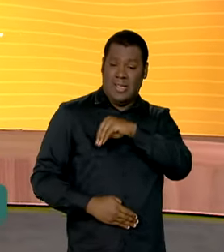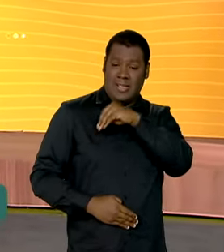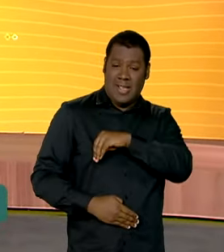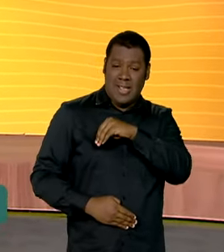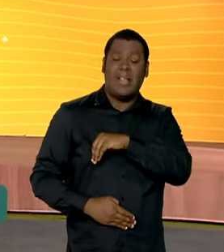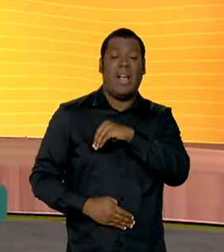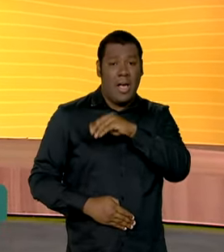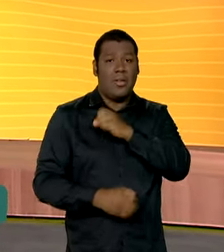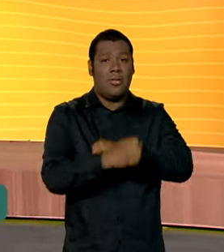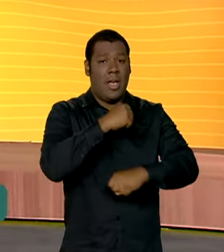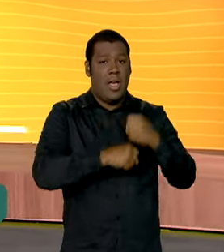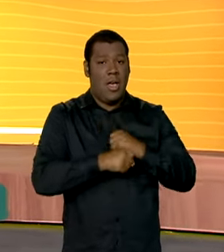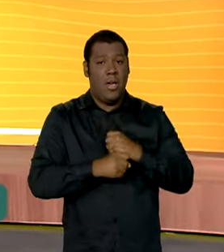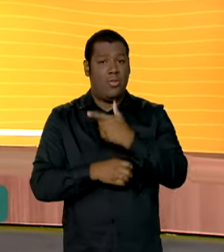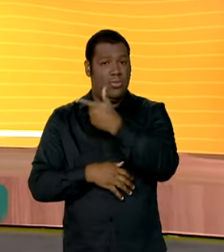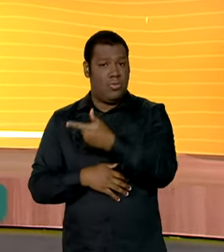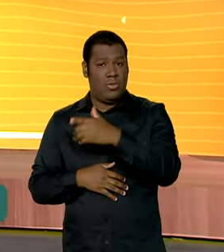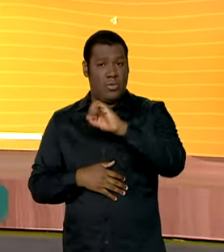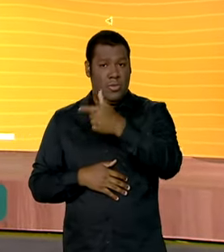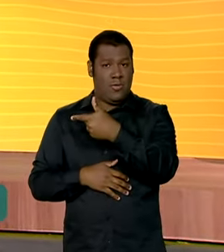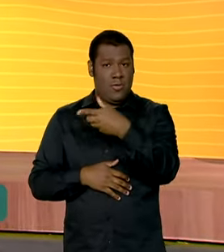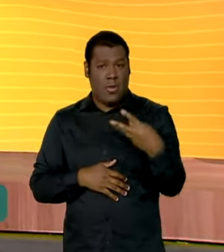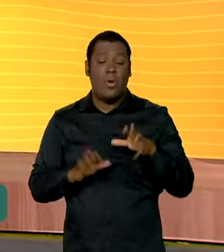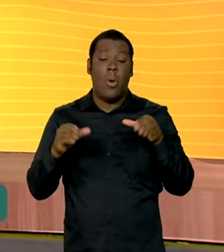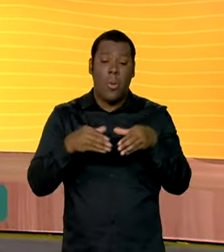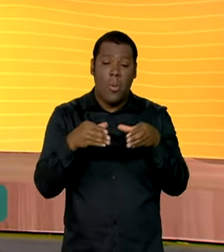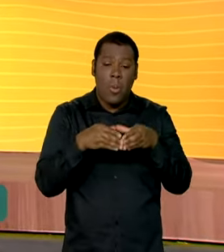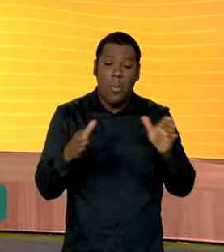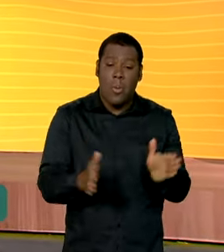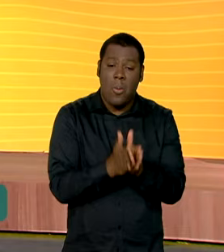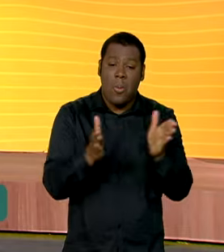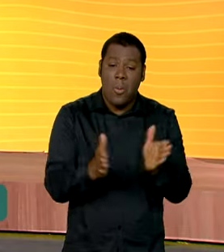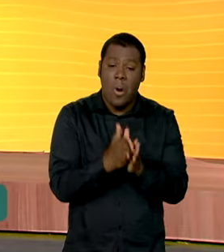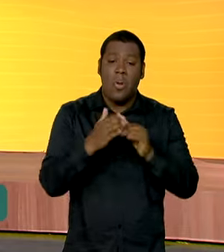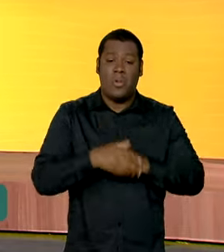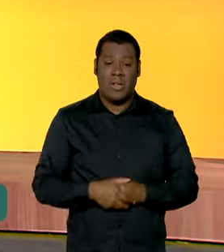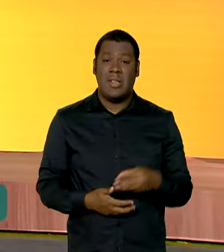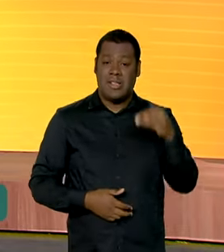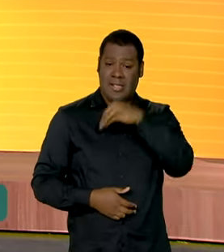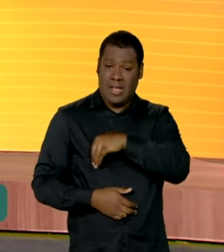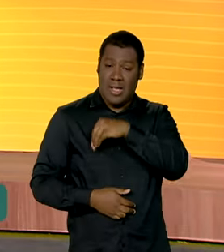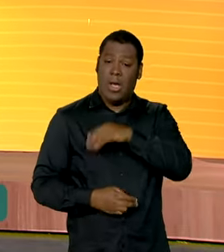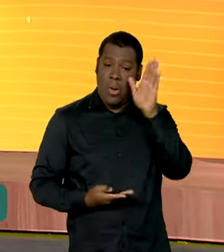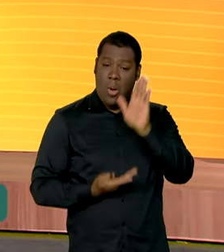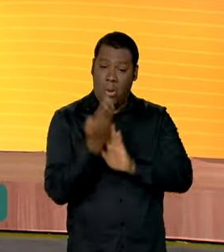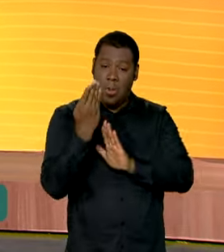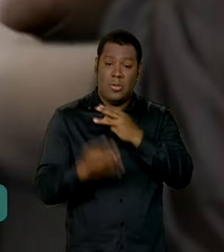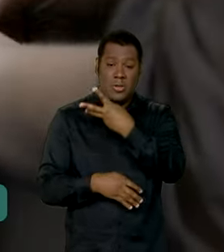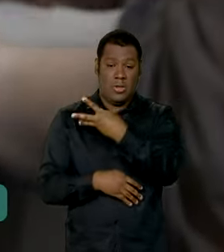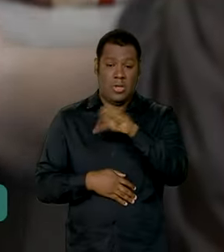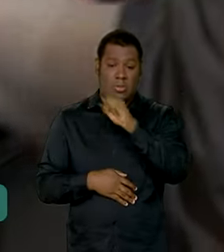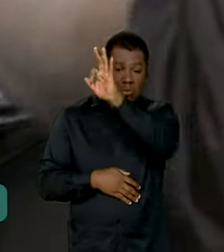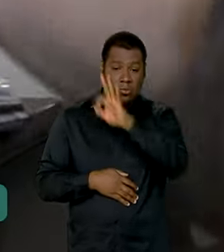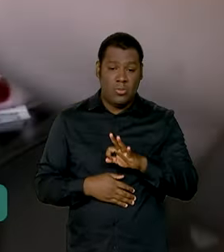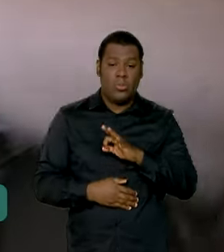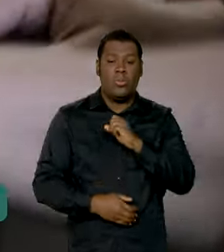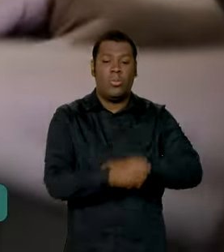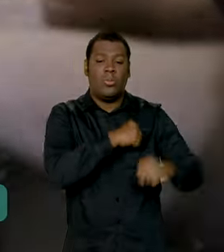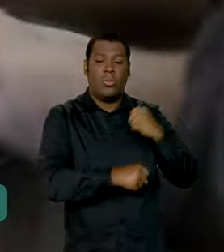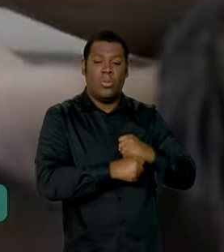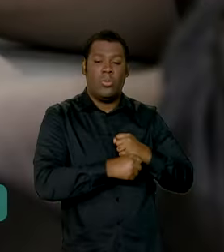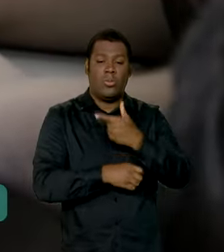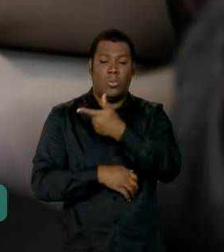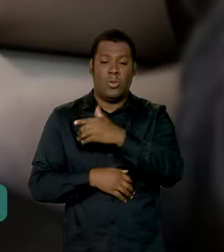em 2023. Entre os mais pobres, o aumento da renda chegou a 38%. Em 2023,